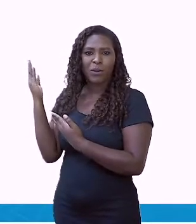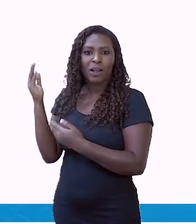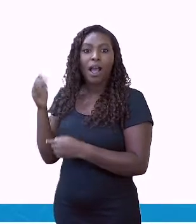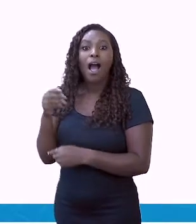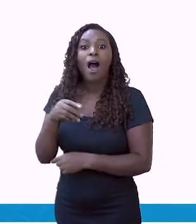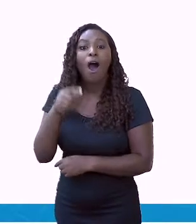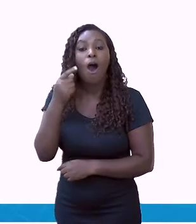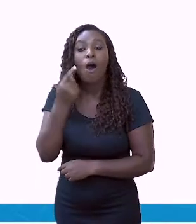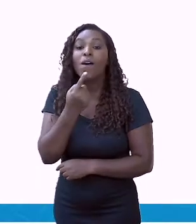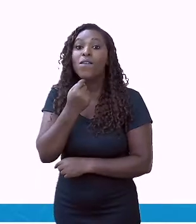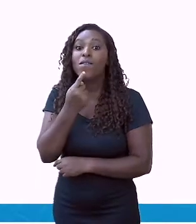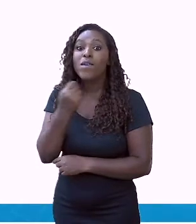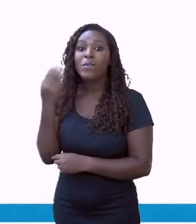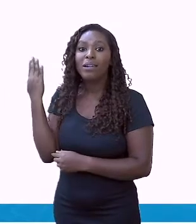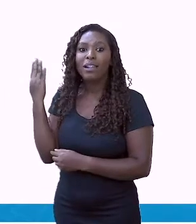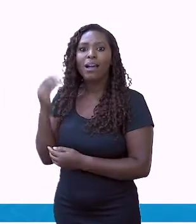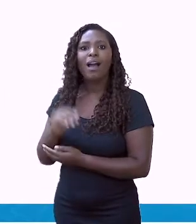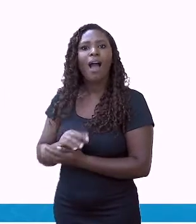aqui. Ó.